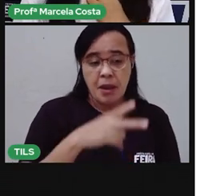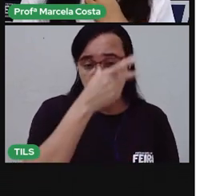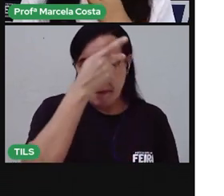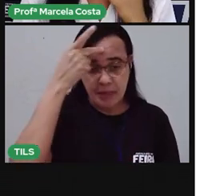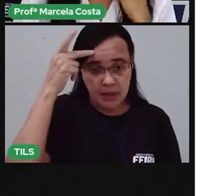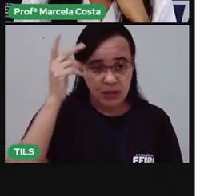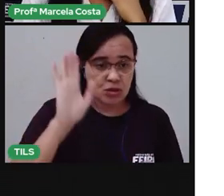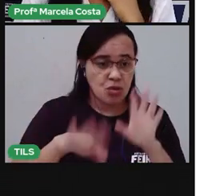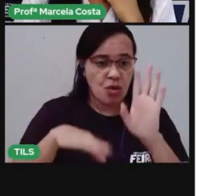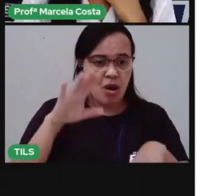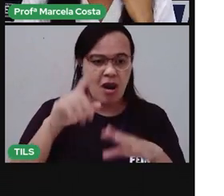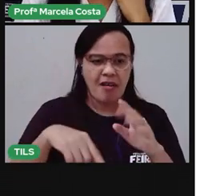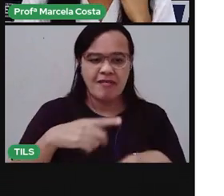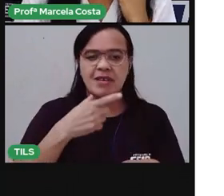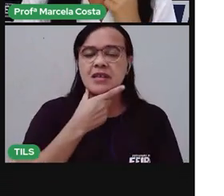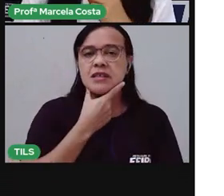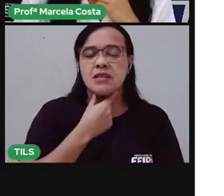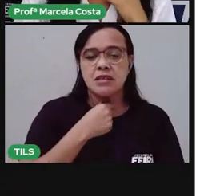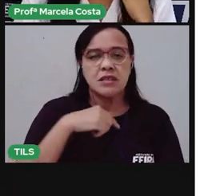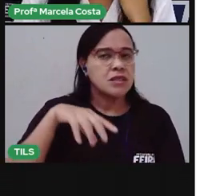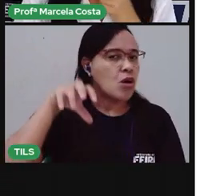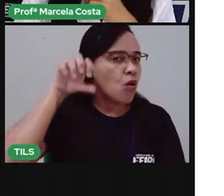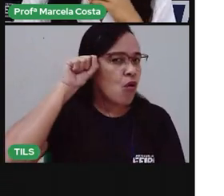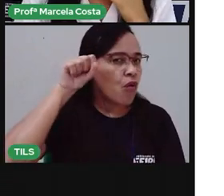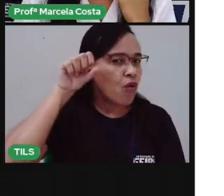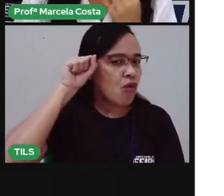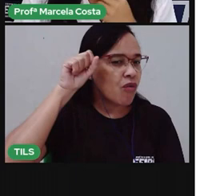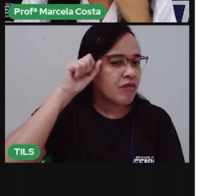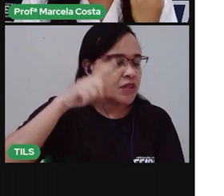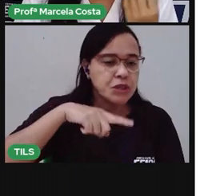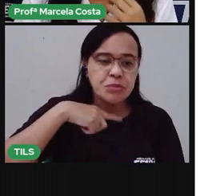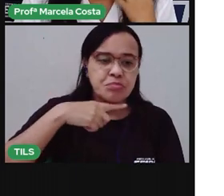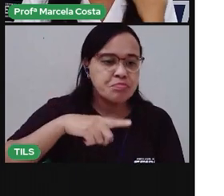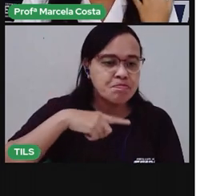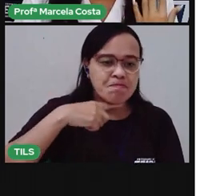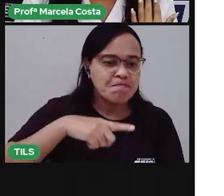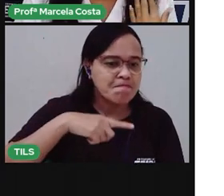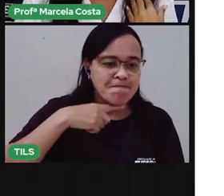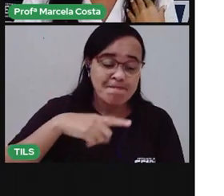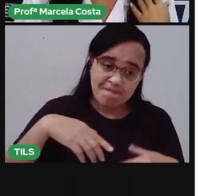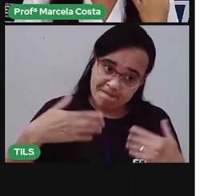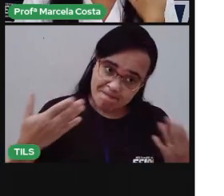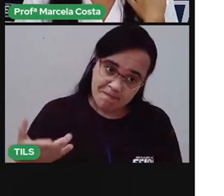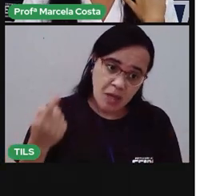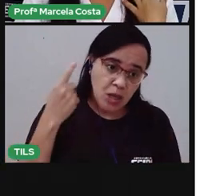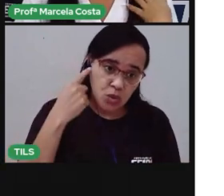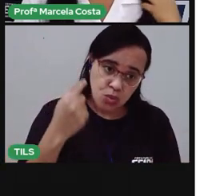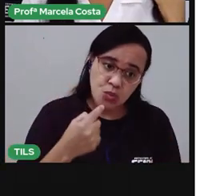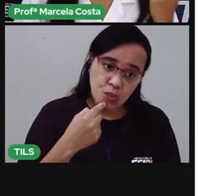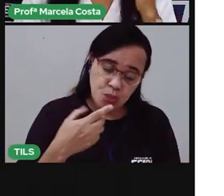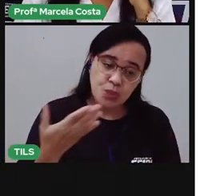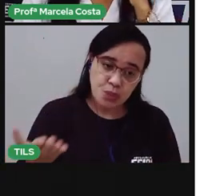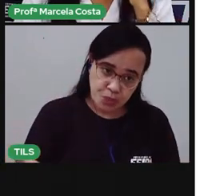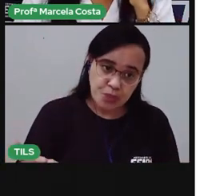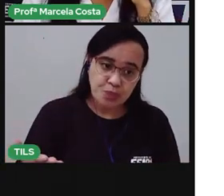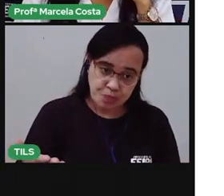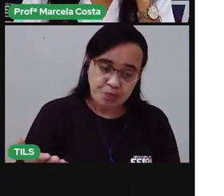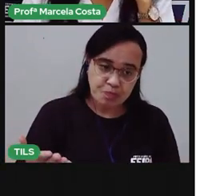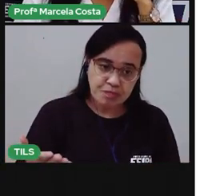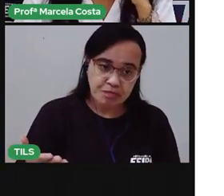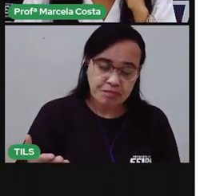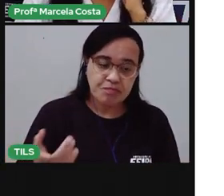na audição, né? Tem algum problema na audição. E aí, elas têm